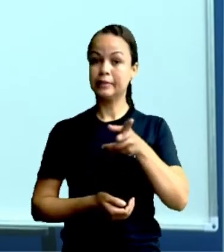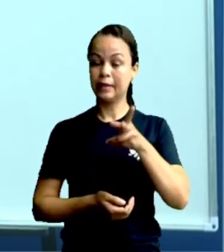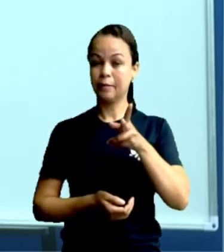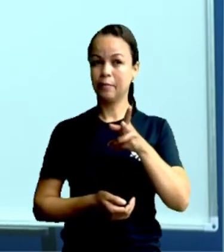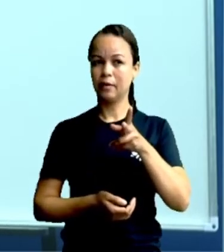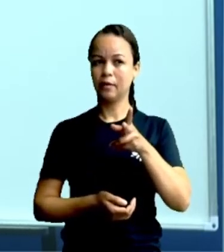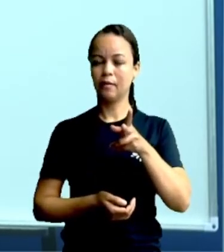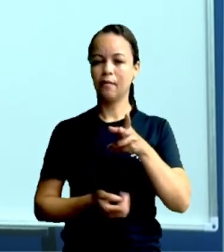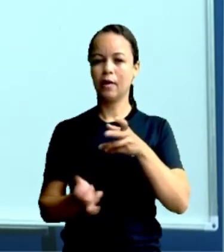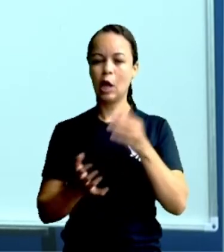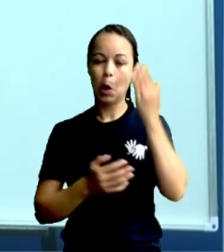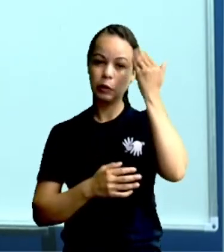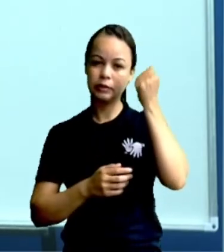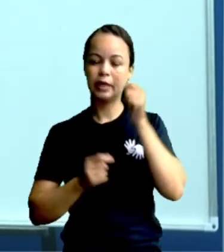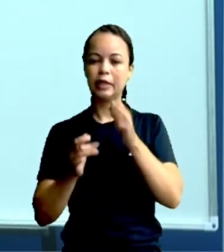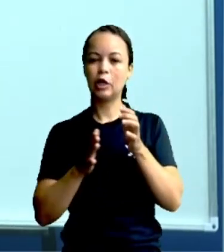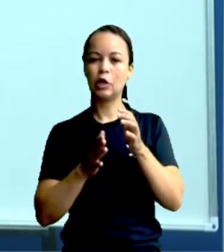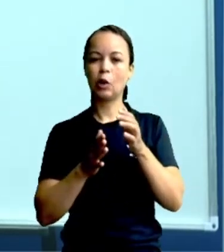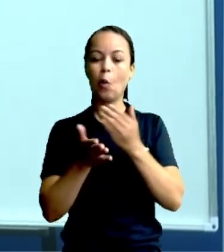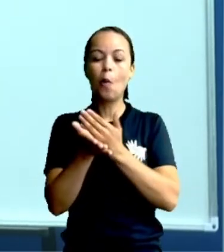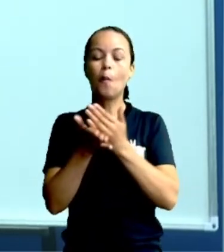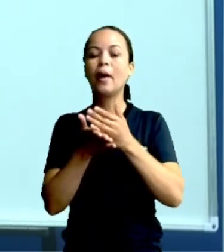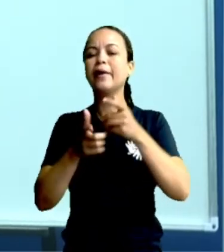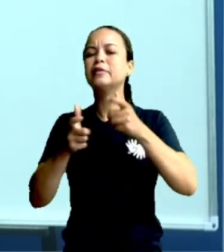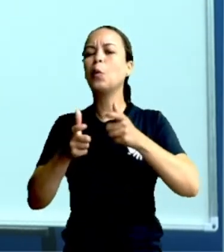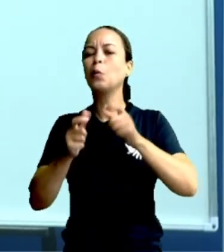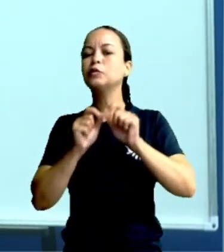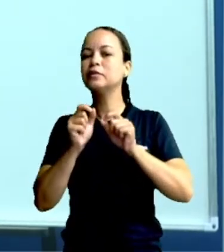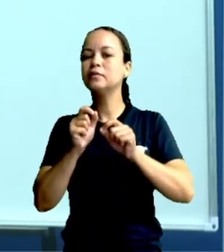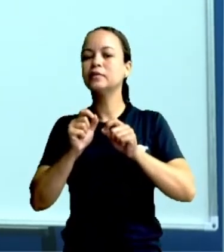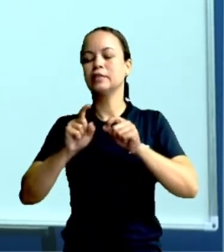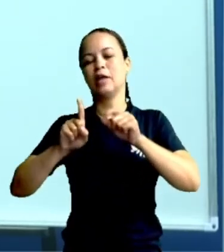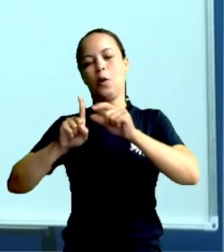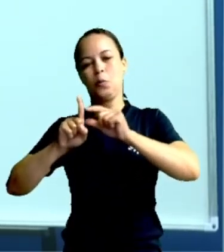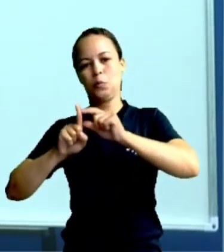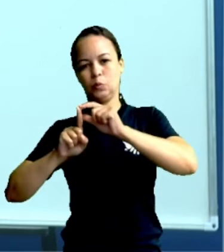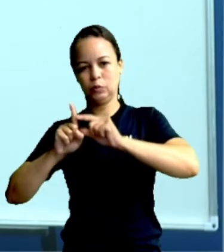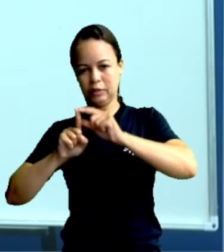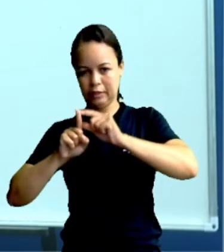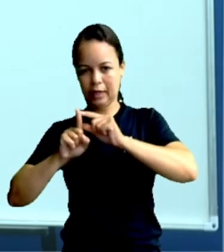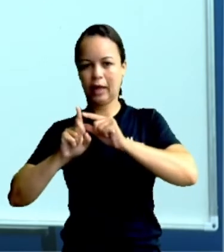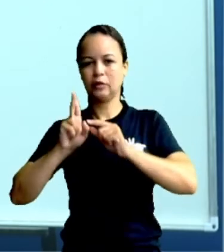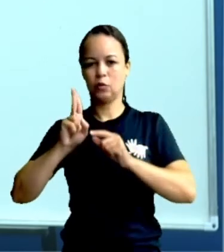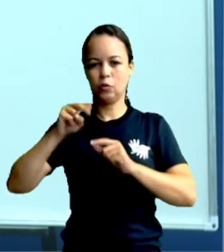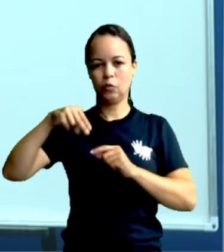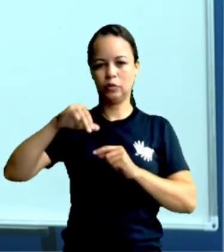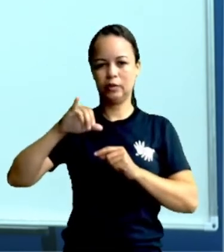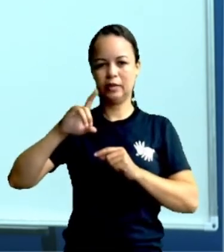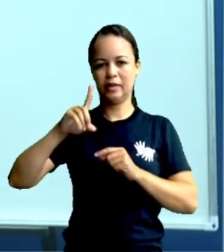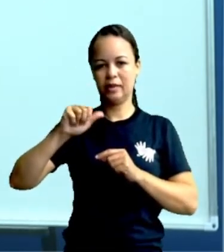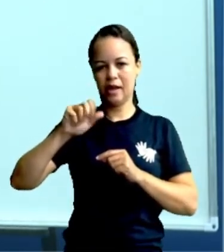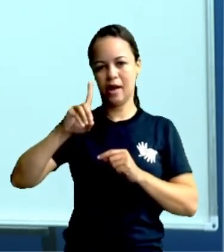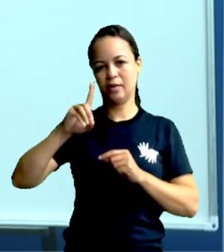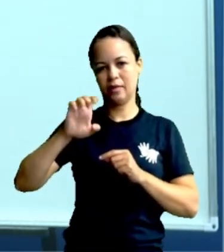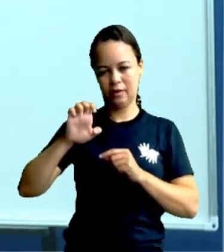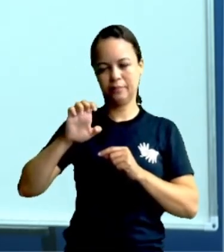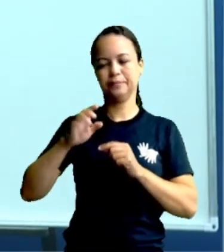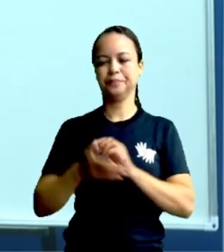que começo da casa da unidade, que é a última casa. Então, vamos lá.